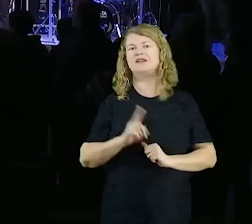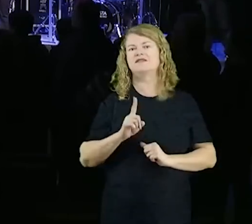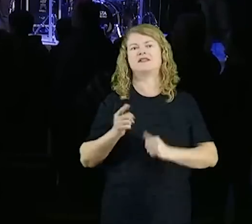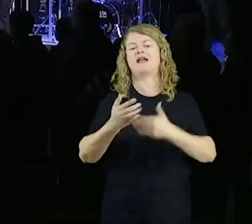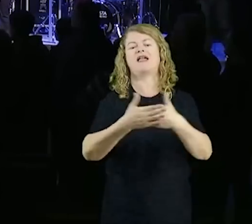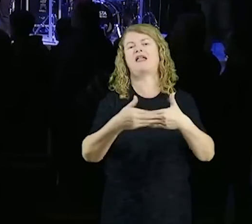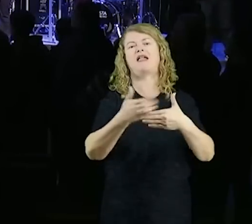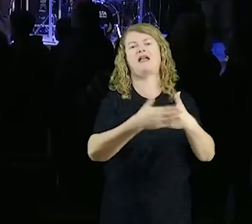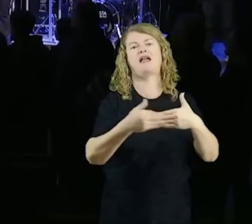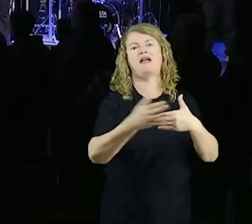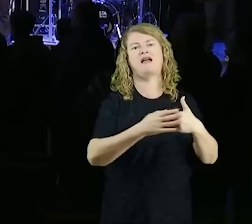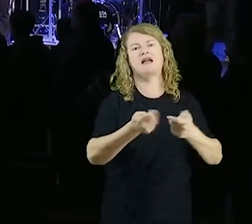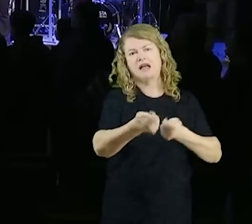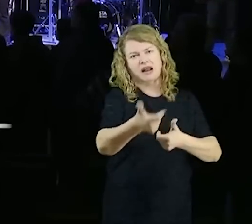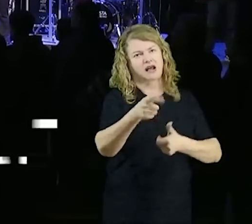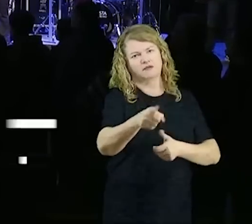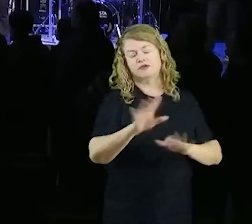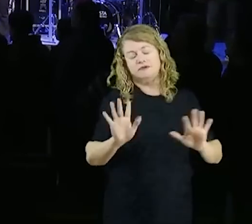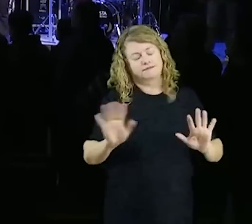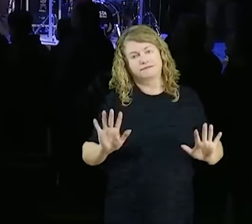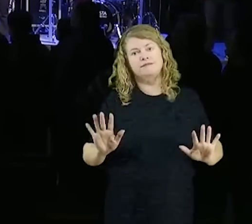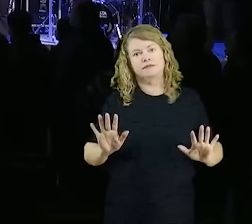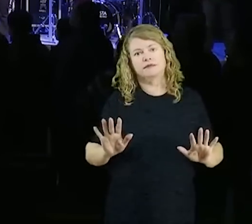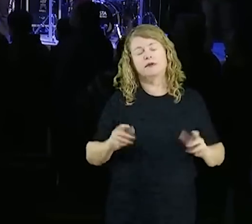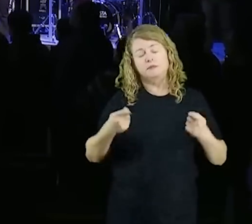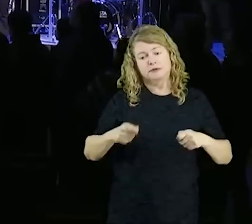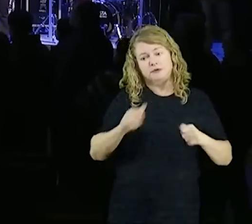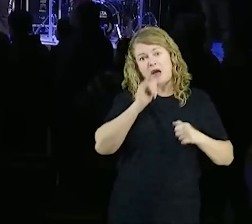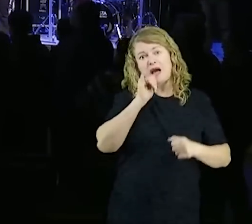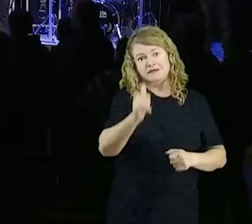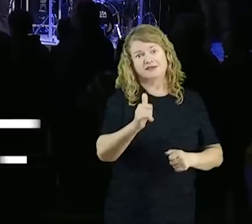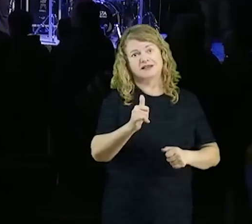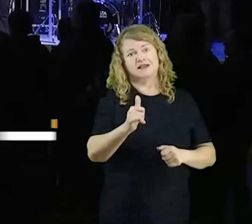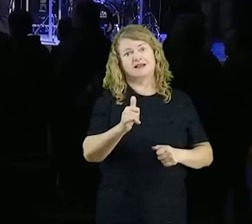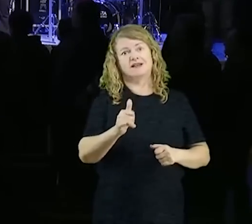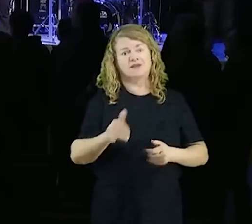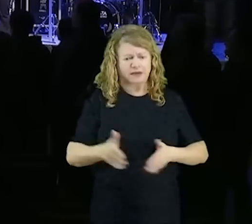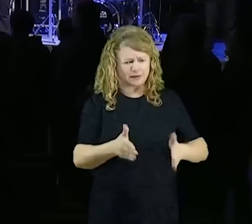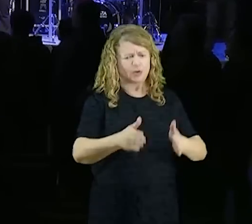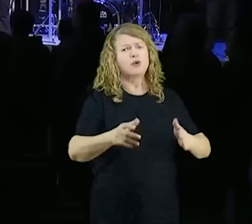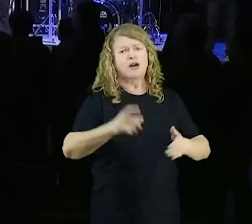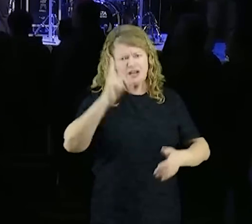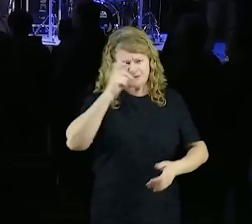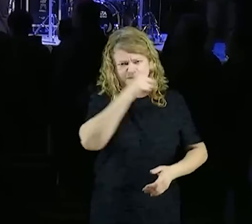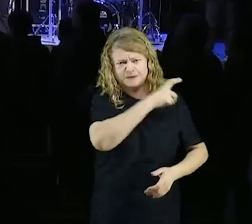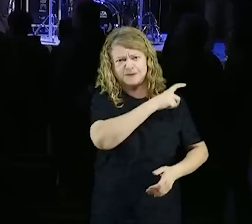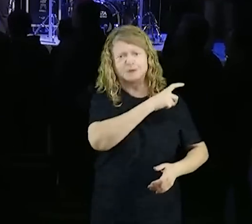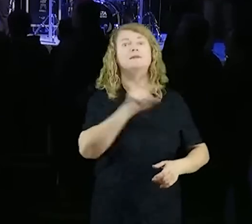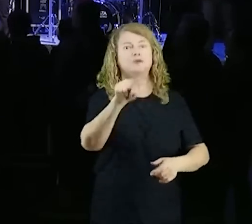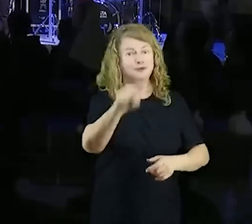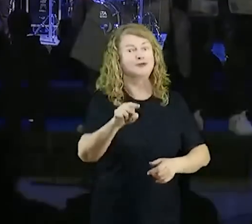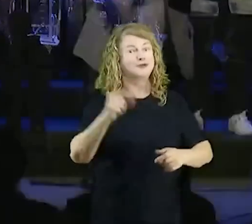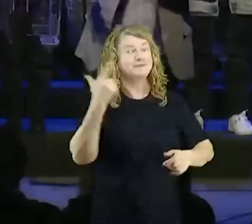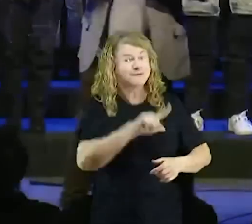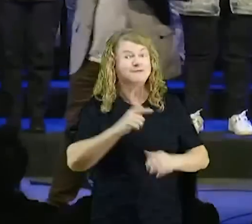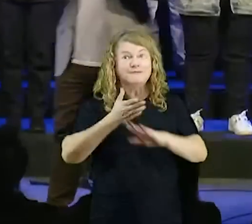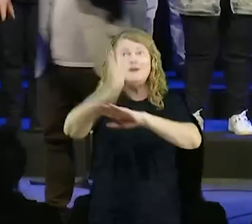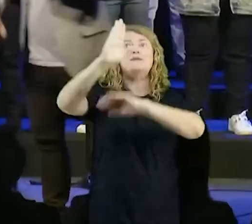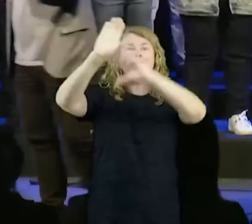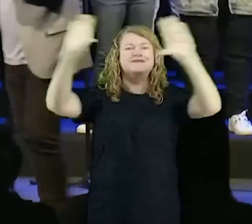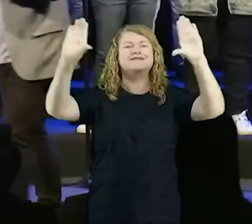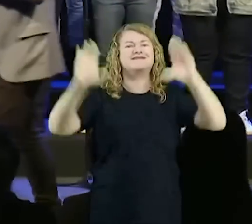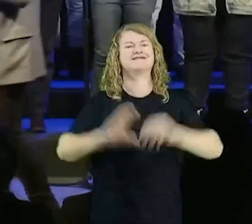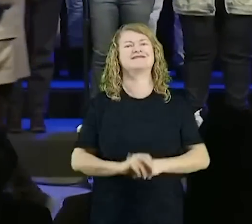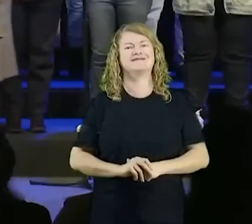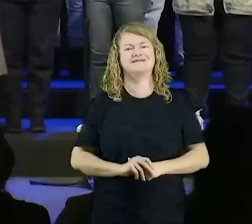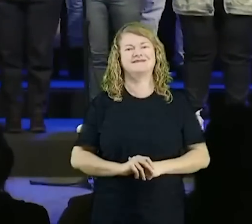vou, eu posso até dizer assim, o caminho vai ser do, mas você vai para o céu, é isso que eu quero dizer, nós vamos tentar aqui, de todo jeito, cuidar de